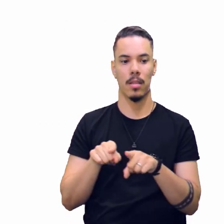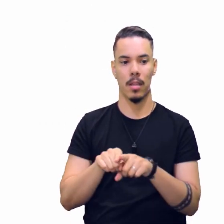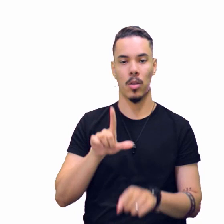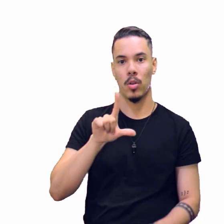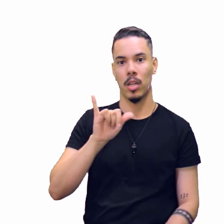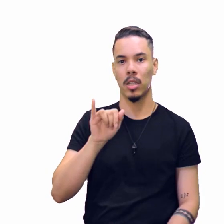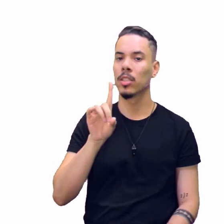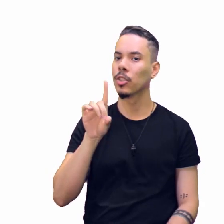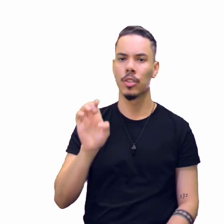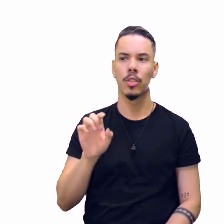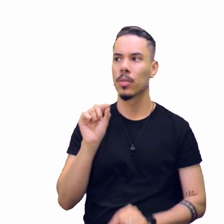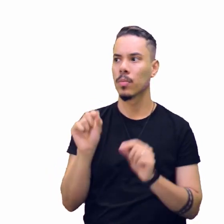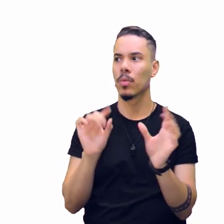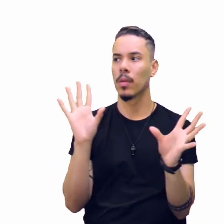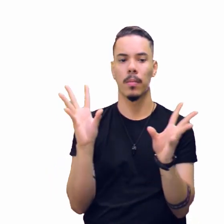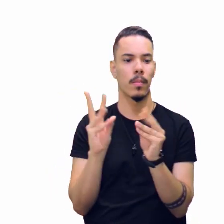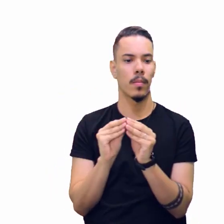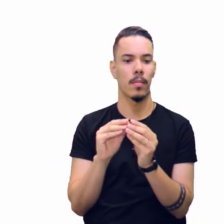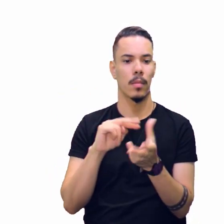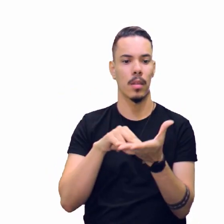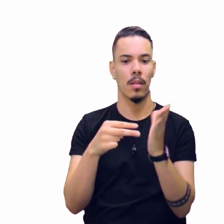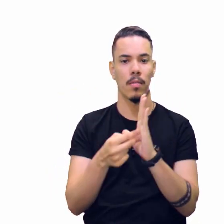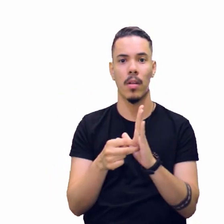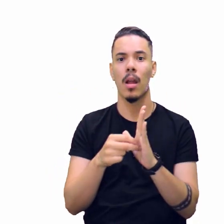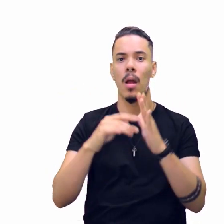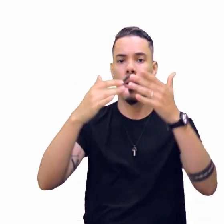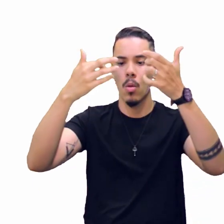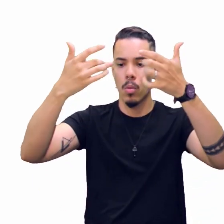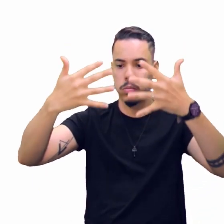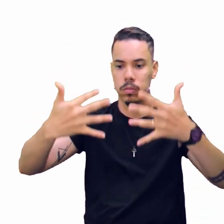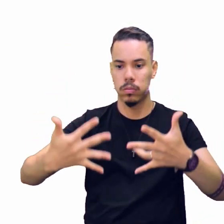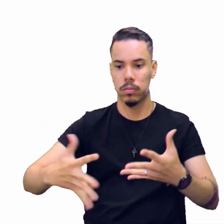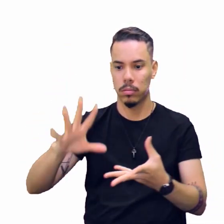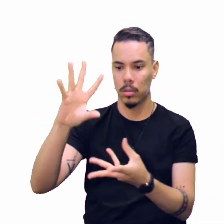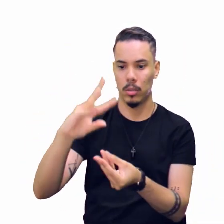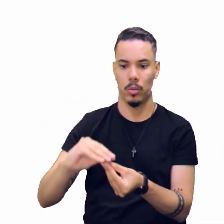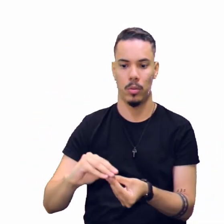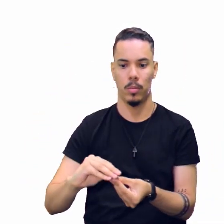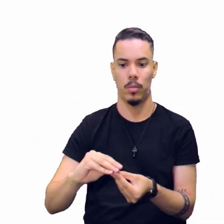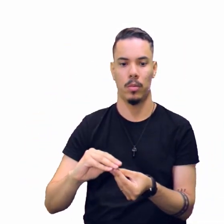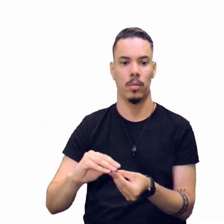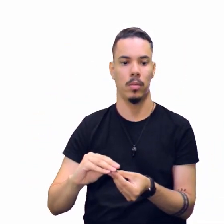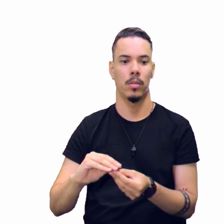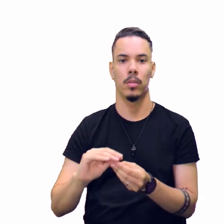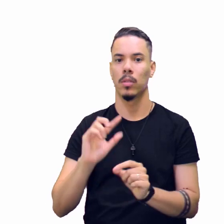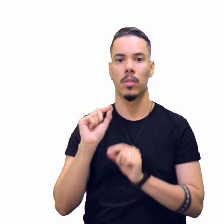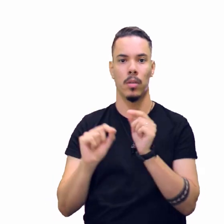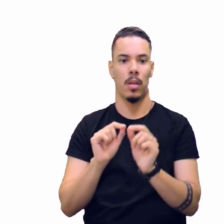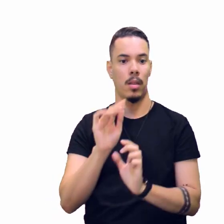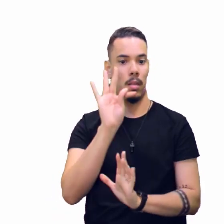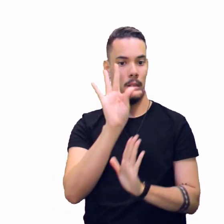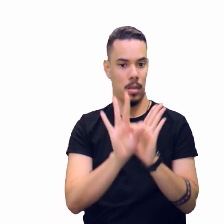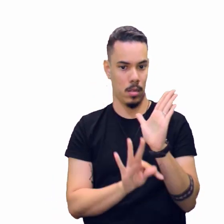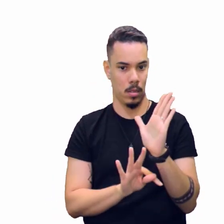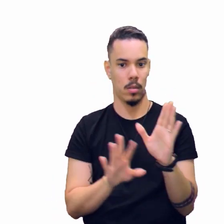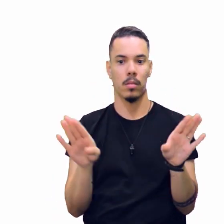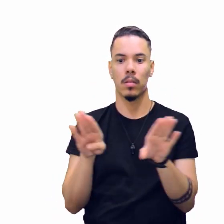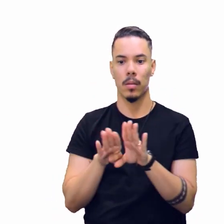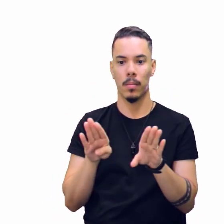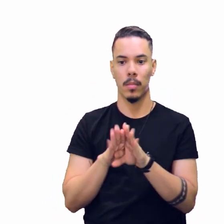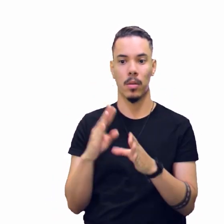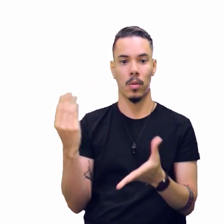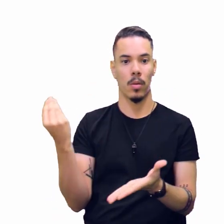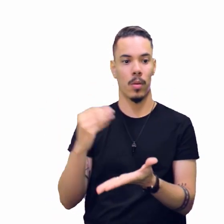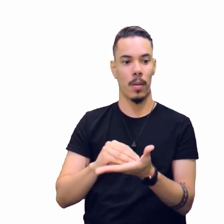Que é basicamente o quê? É o resumo, né? Da reportagem. É basicamente o resumo do texto colocado no seu